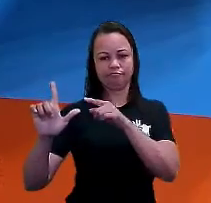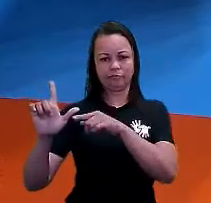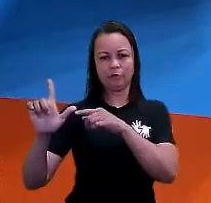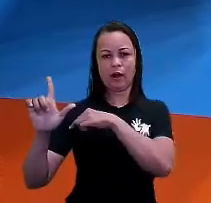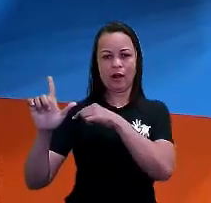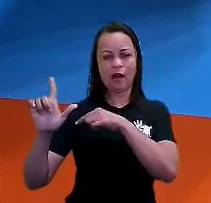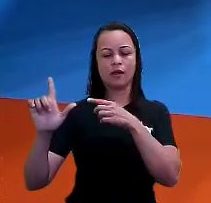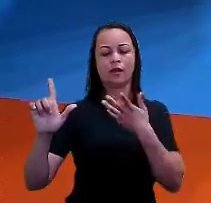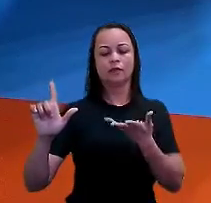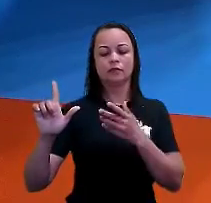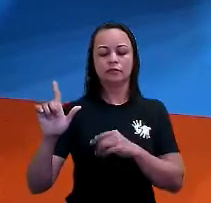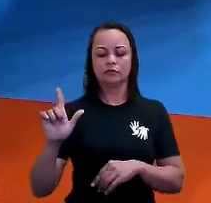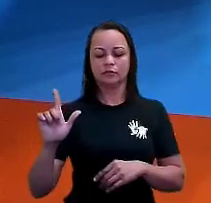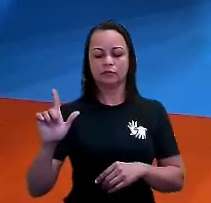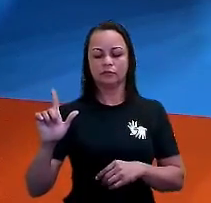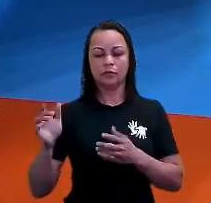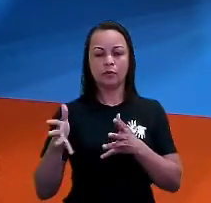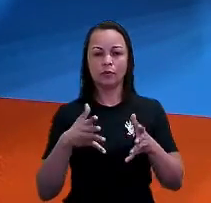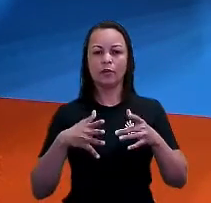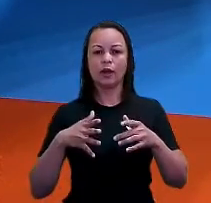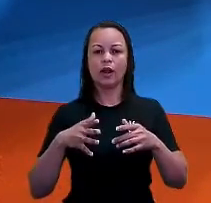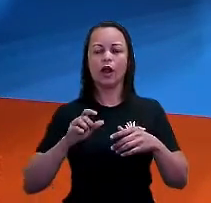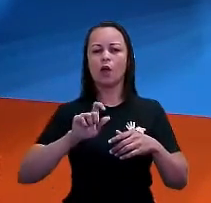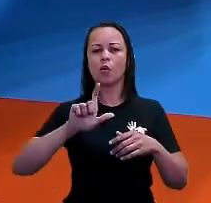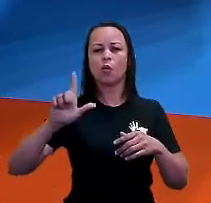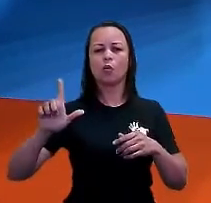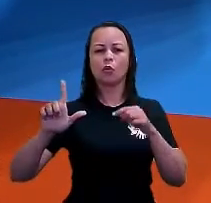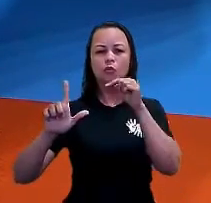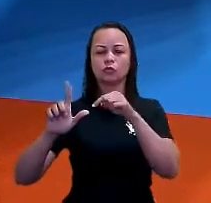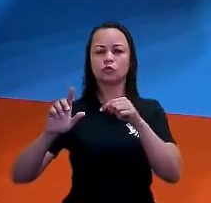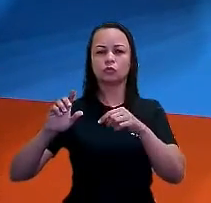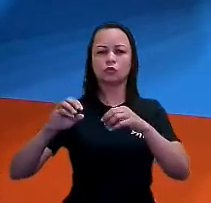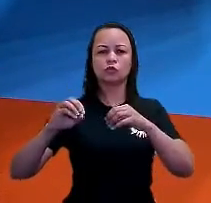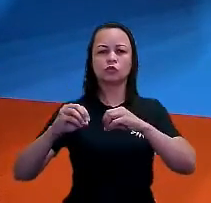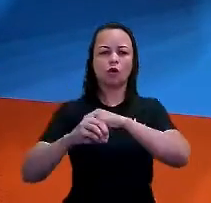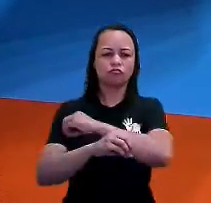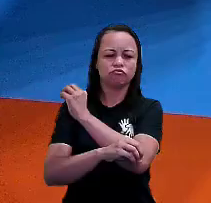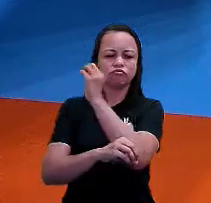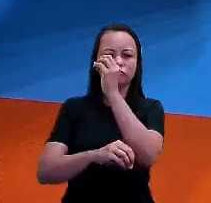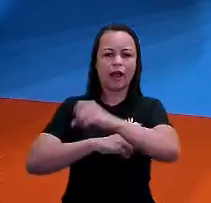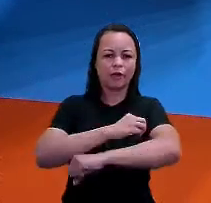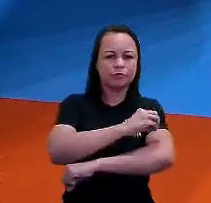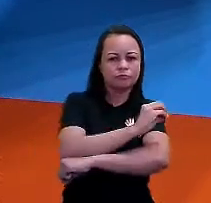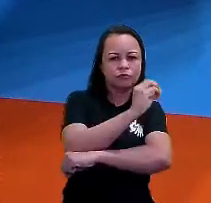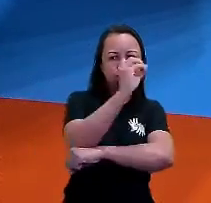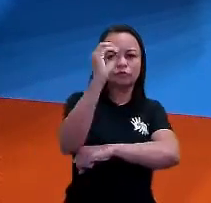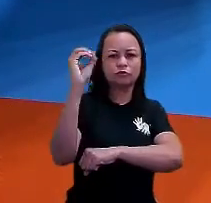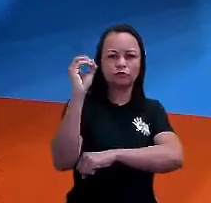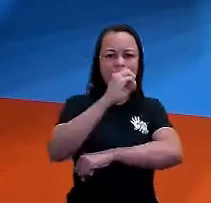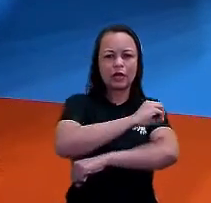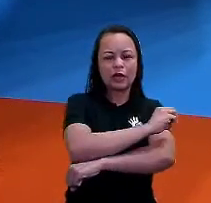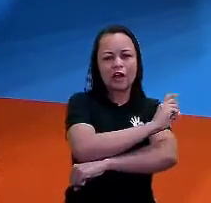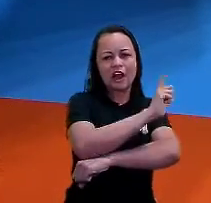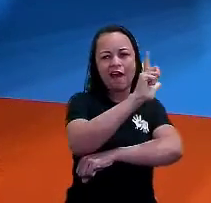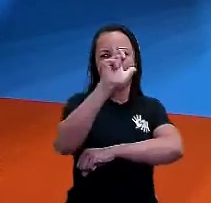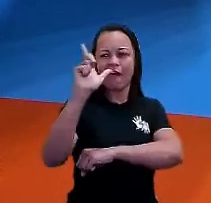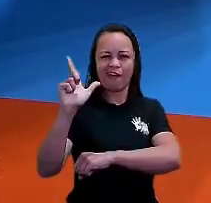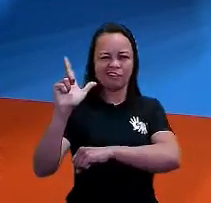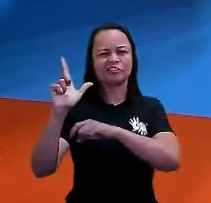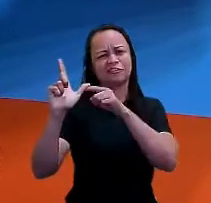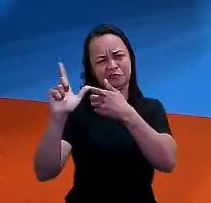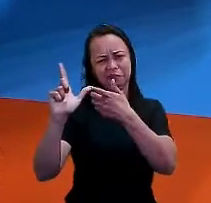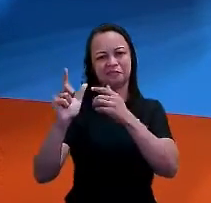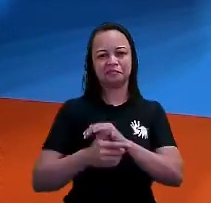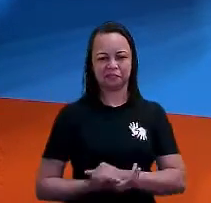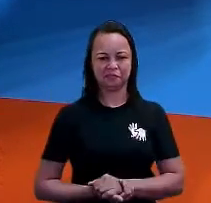né? Ou seja, para onde o sol, ele vai nascer. Para onde o sol está nascendo, vai ser o leste, né? Não esqueçam